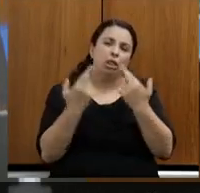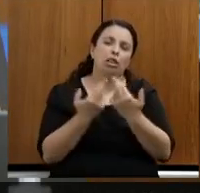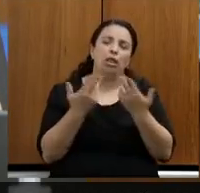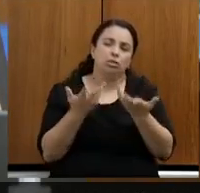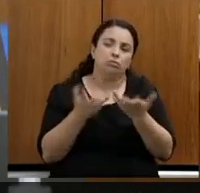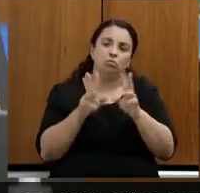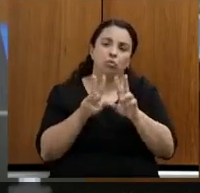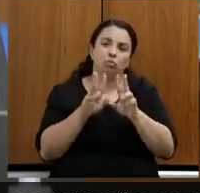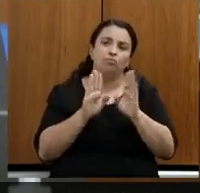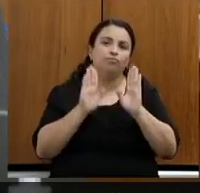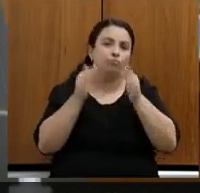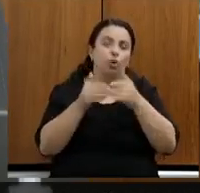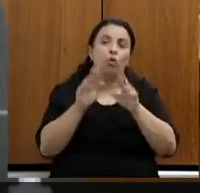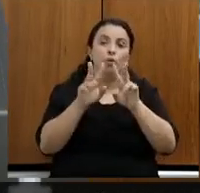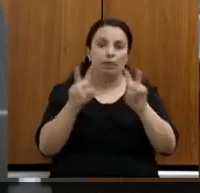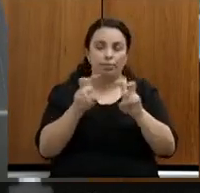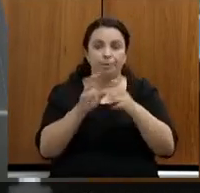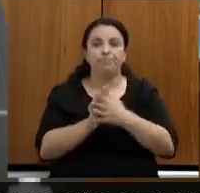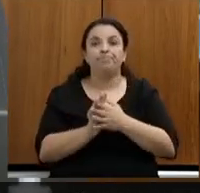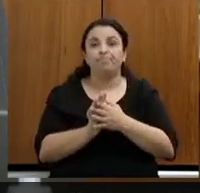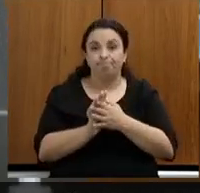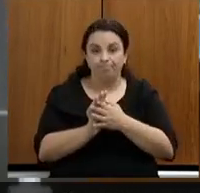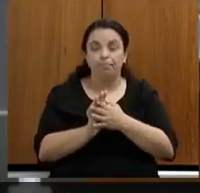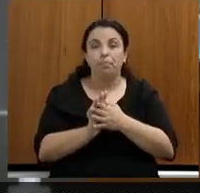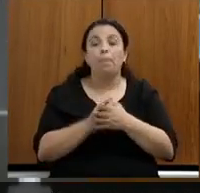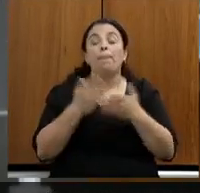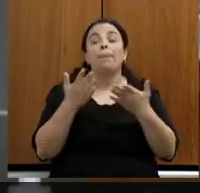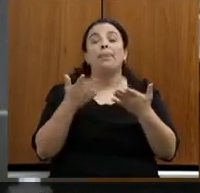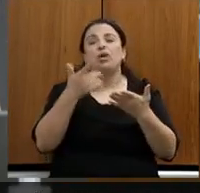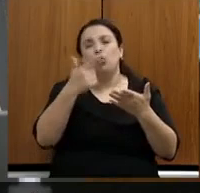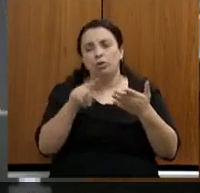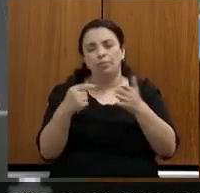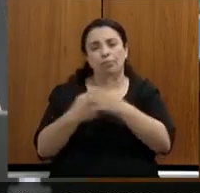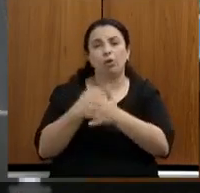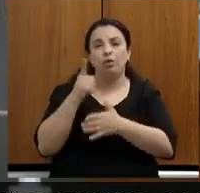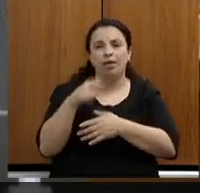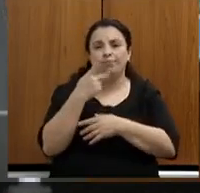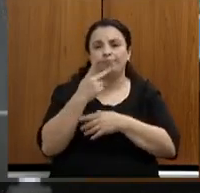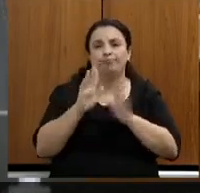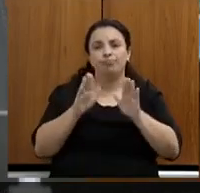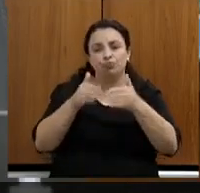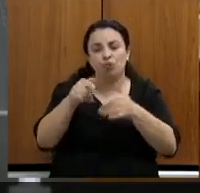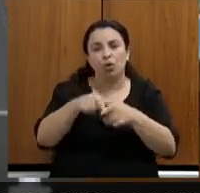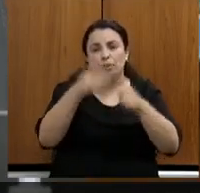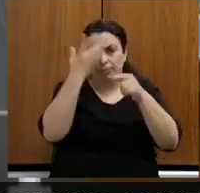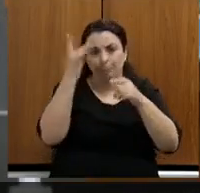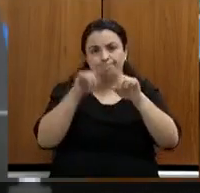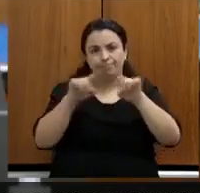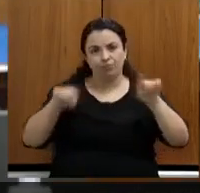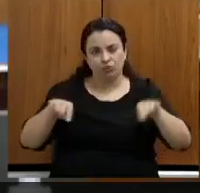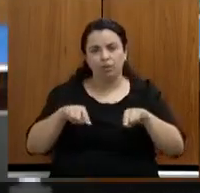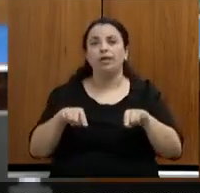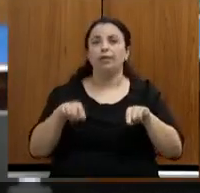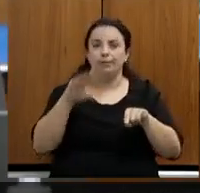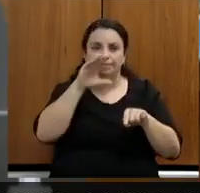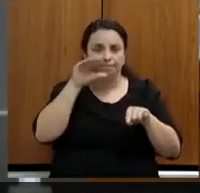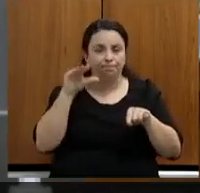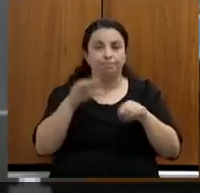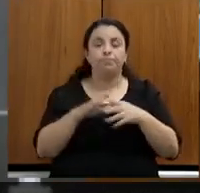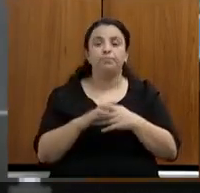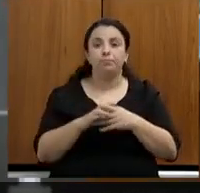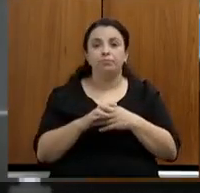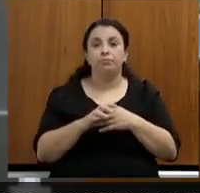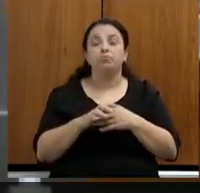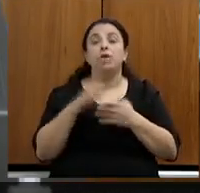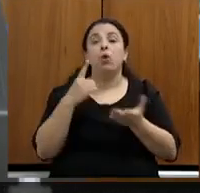o tema. Bem, em relação aos servidores, deputada, primeira questão sobre o acordo